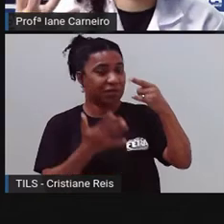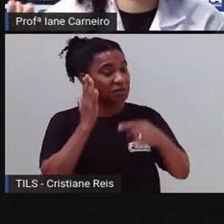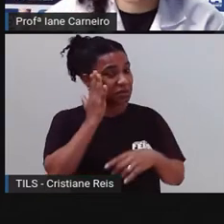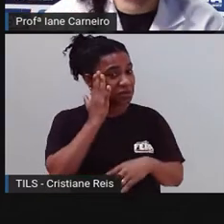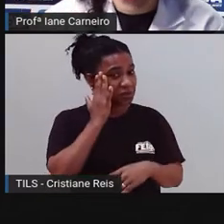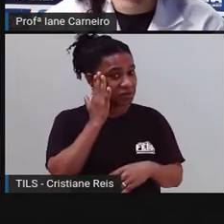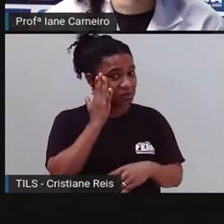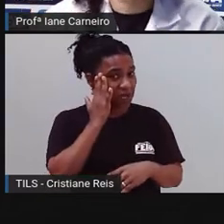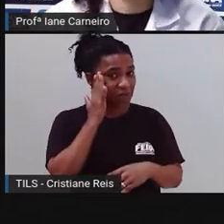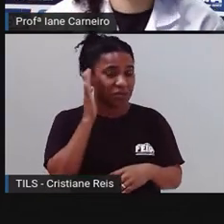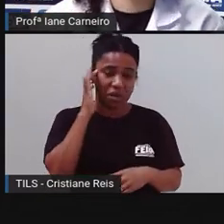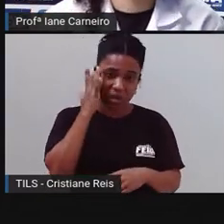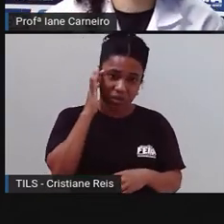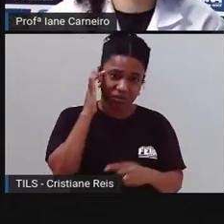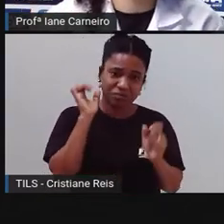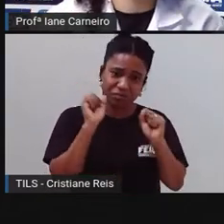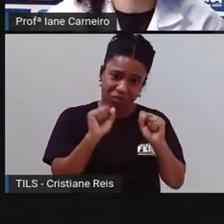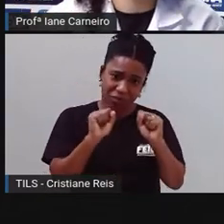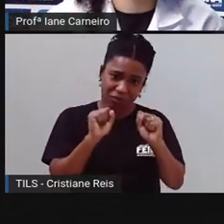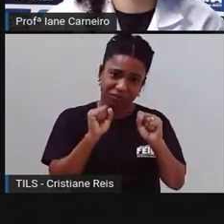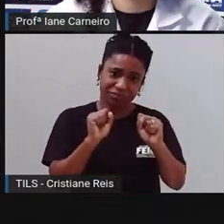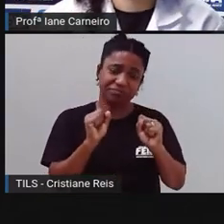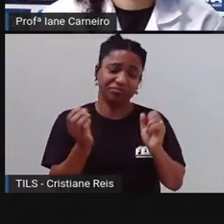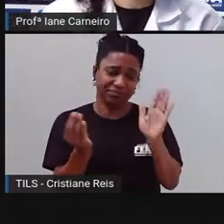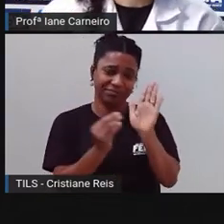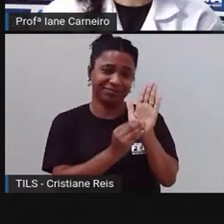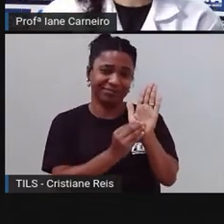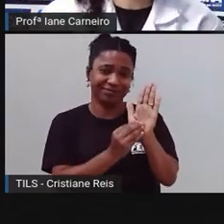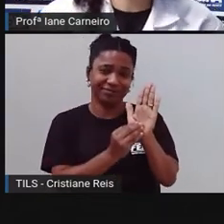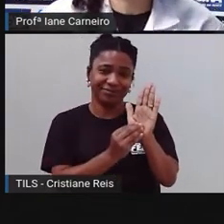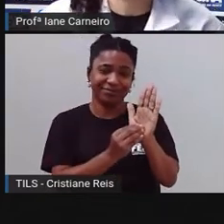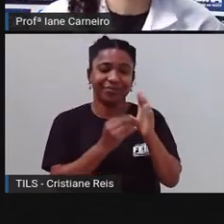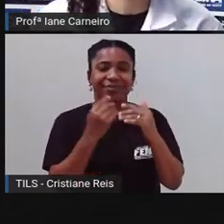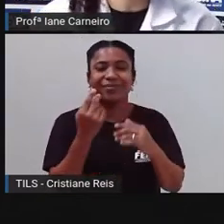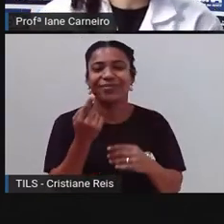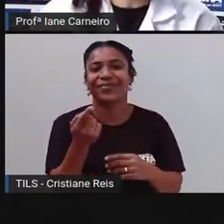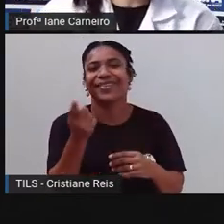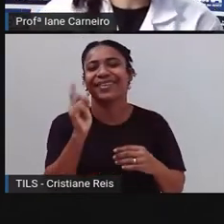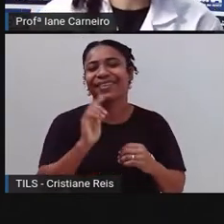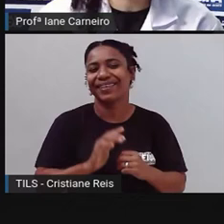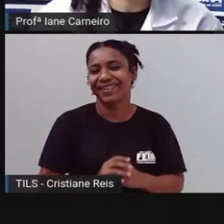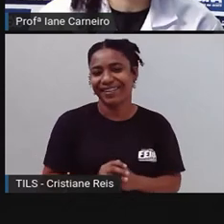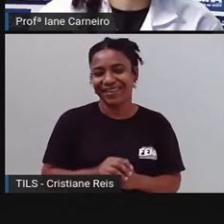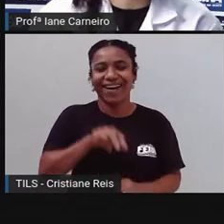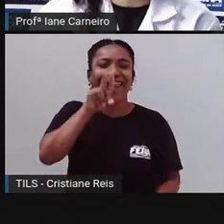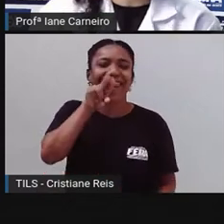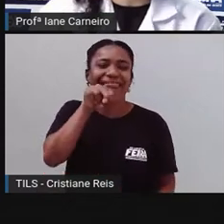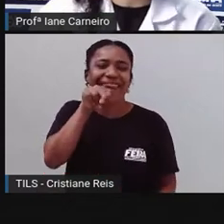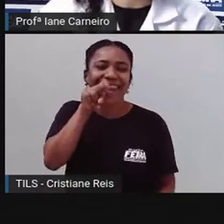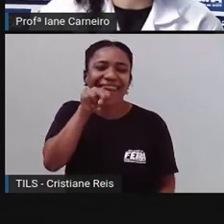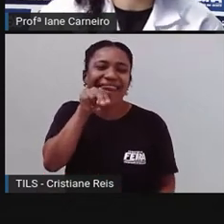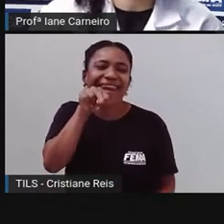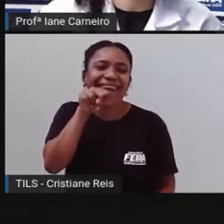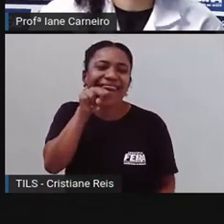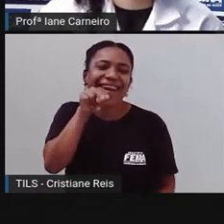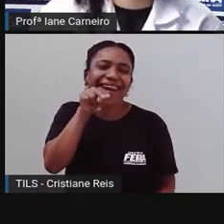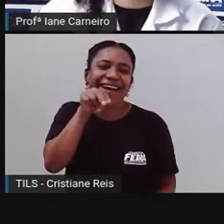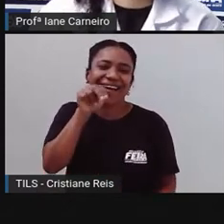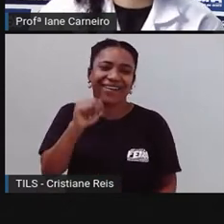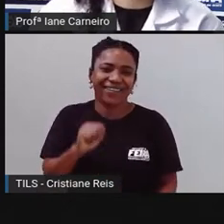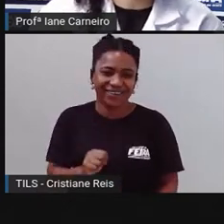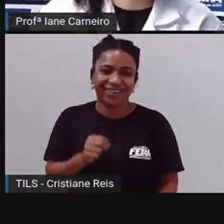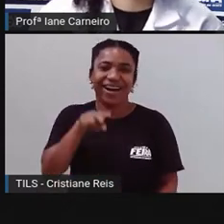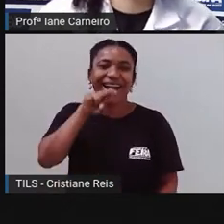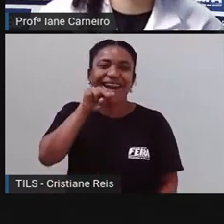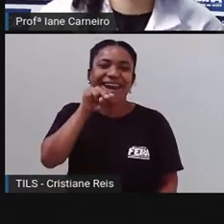resposta que você O acha? Vamos ver, hein? A língua. Todo dia ela vai para o céu. Que céu é que a língua vai? O